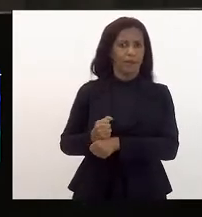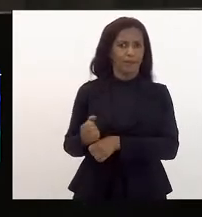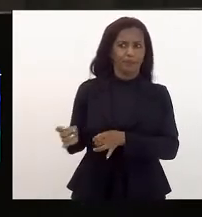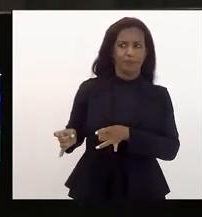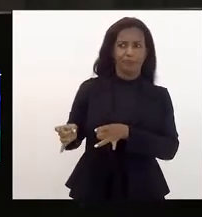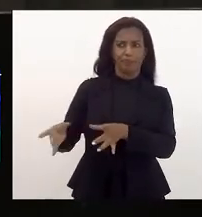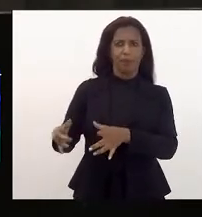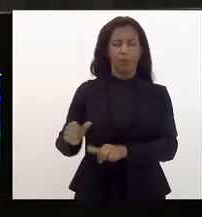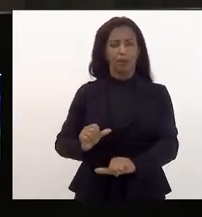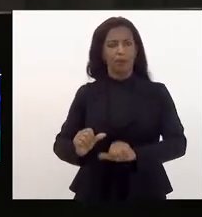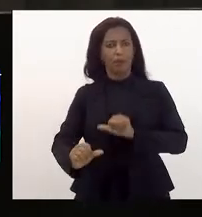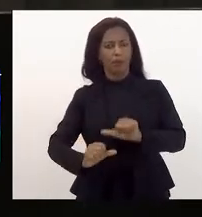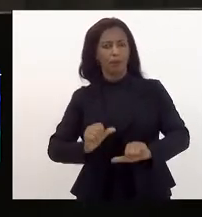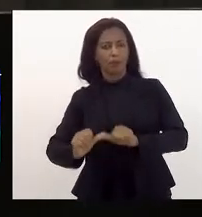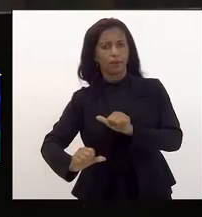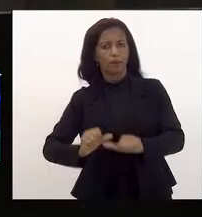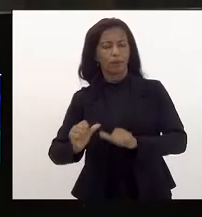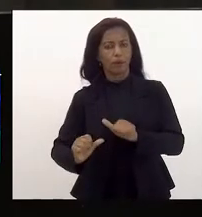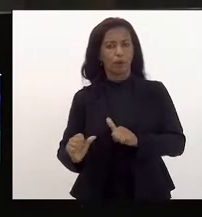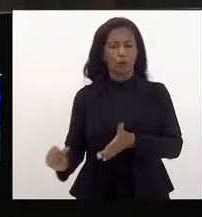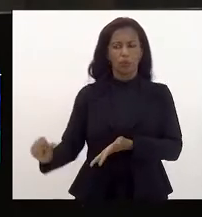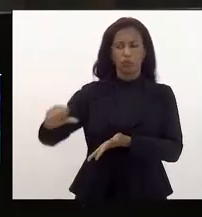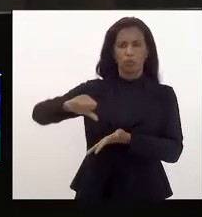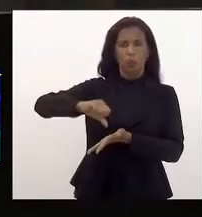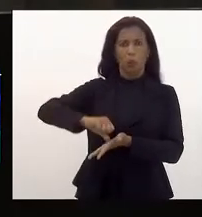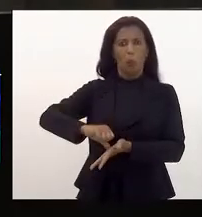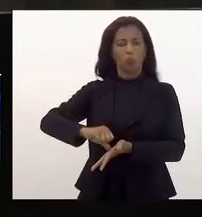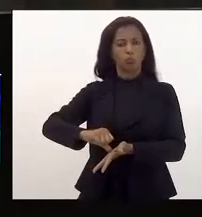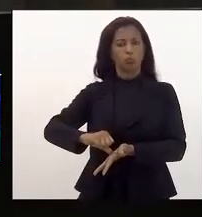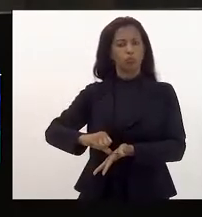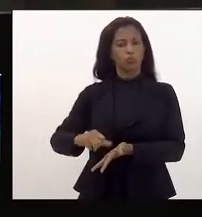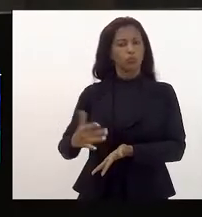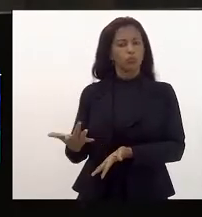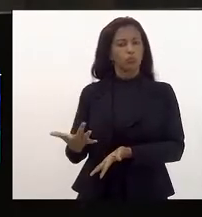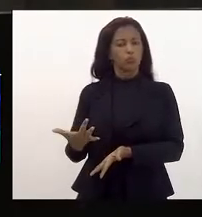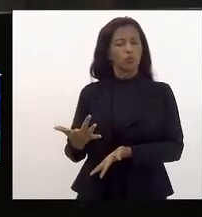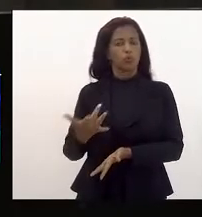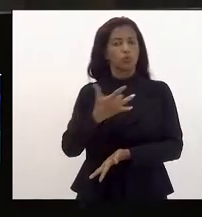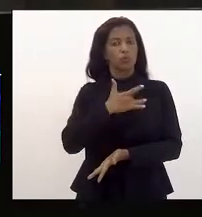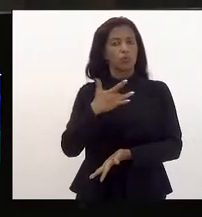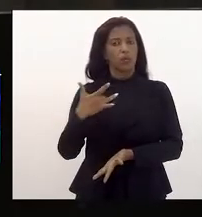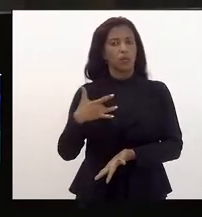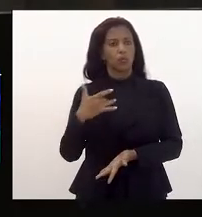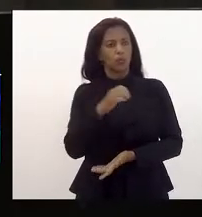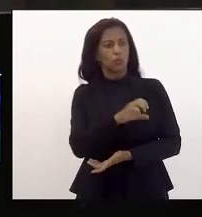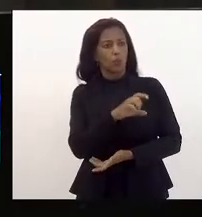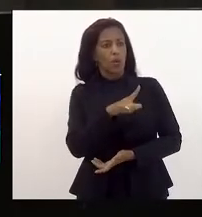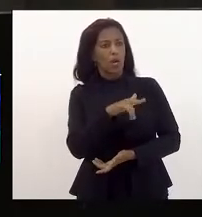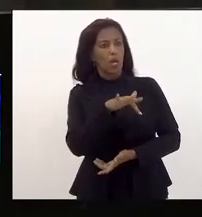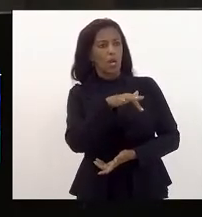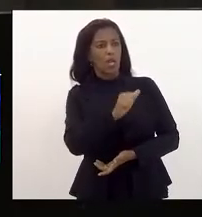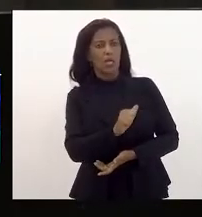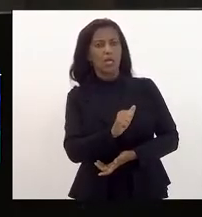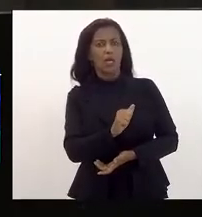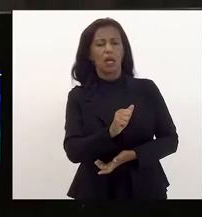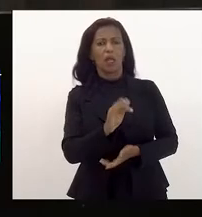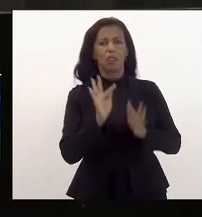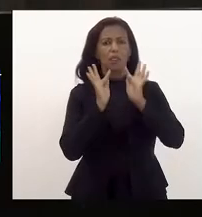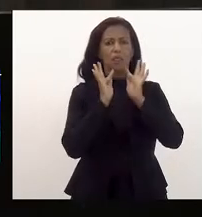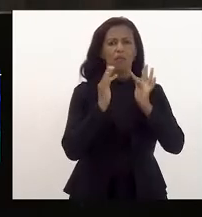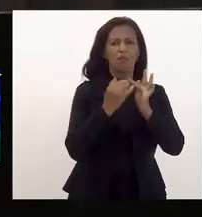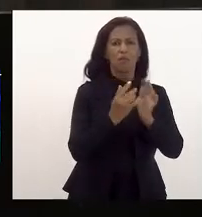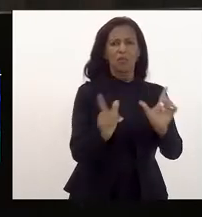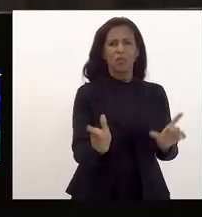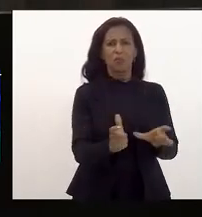com a troca dos antigos postos de saúde por clínica da família, diminuiu e cerceou o